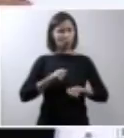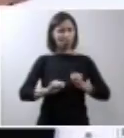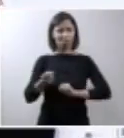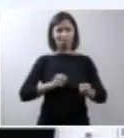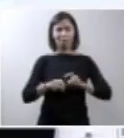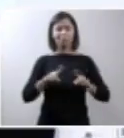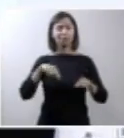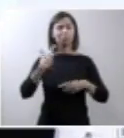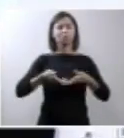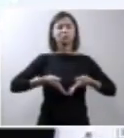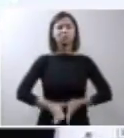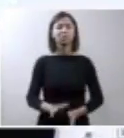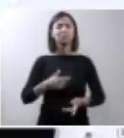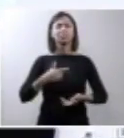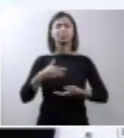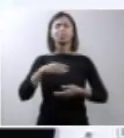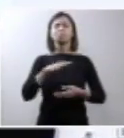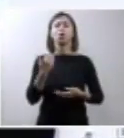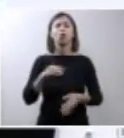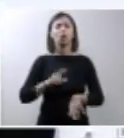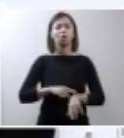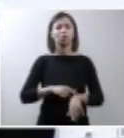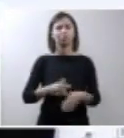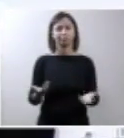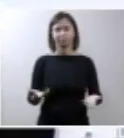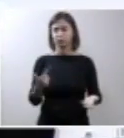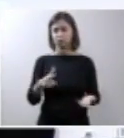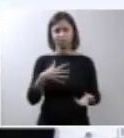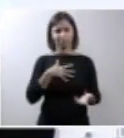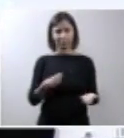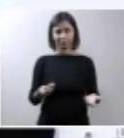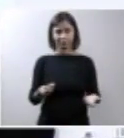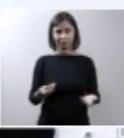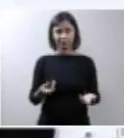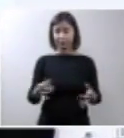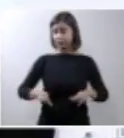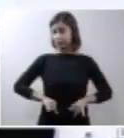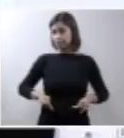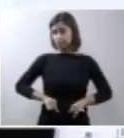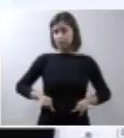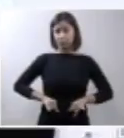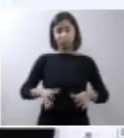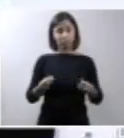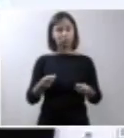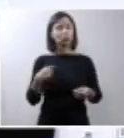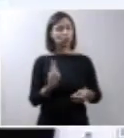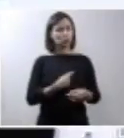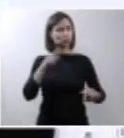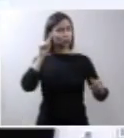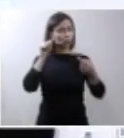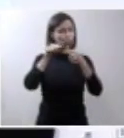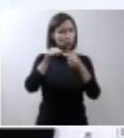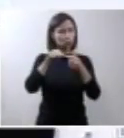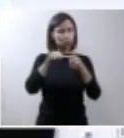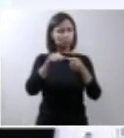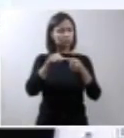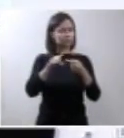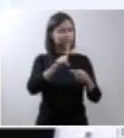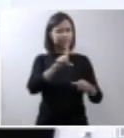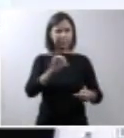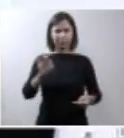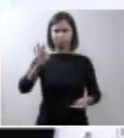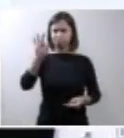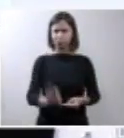que não haverá filho, é a maior parte dessas mulheres, mas somos de acordo absolutamente